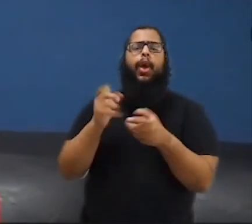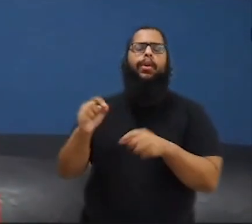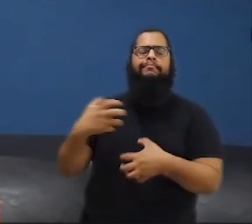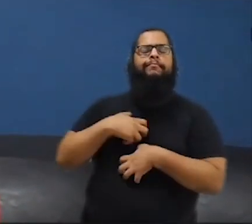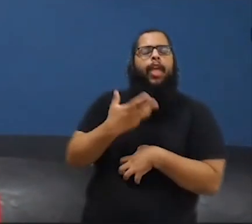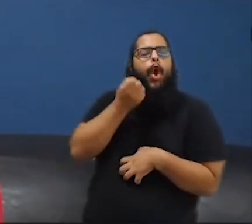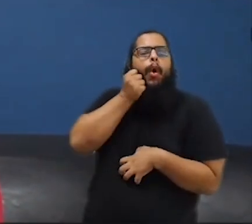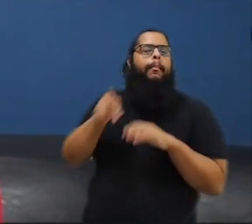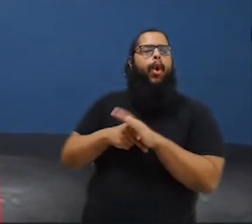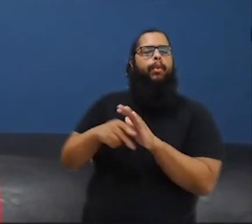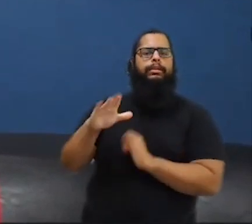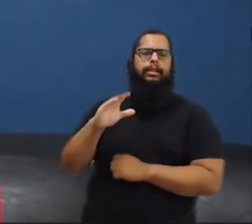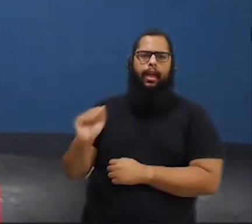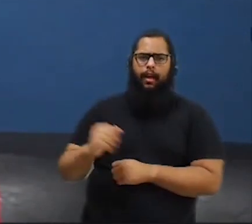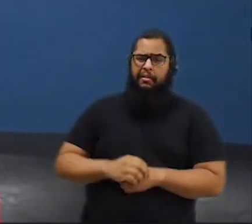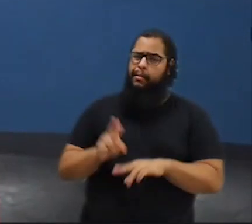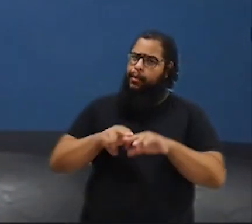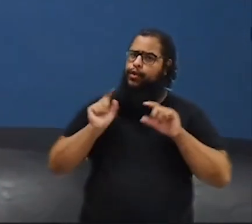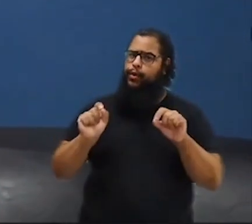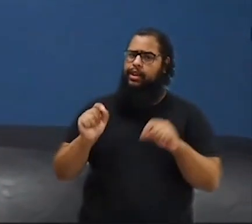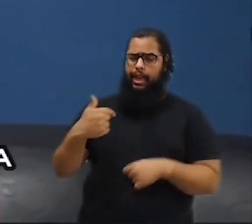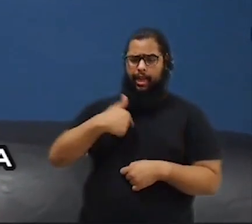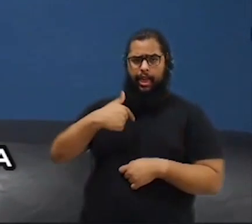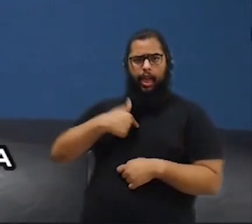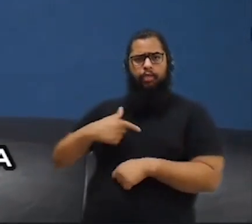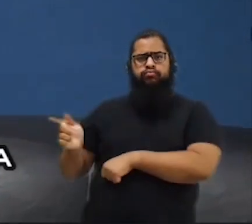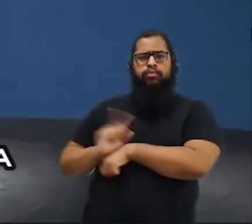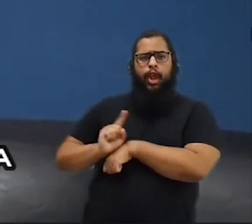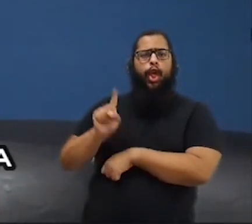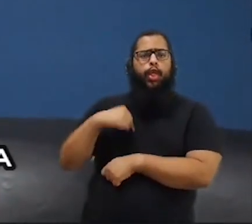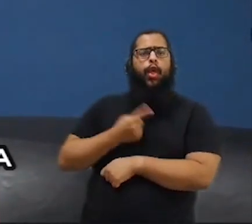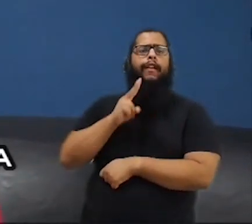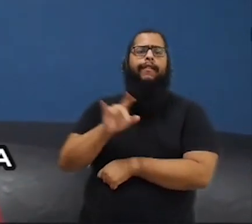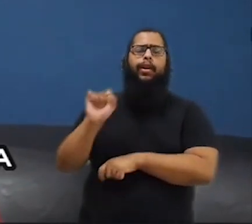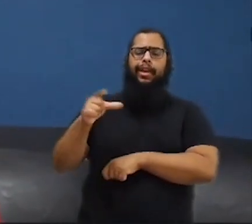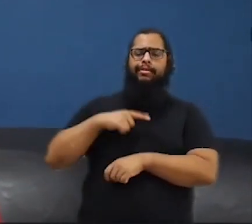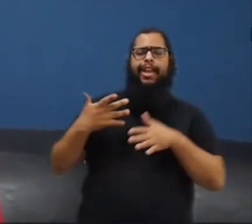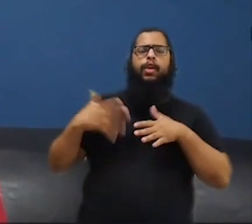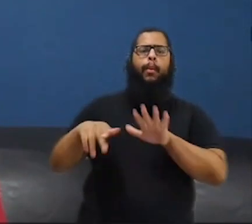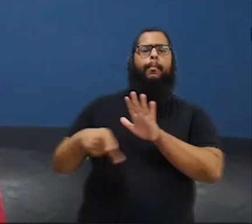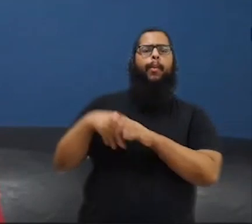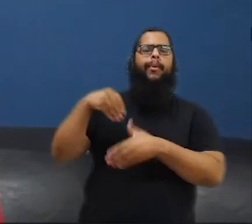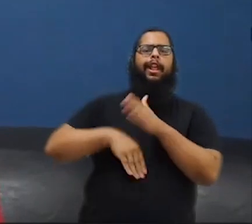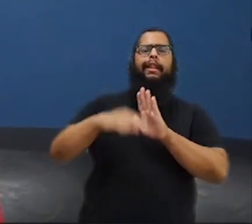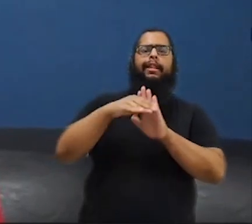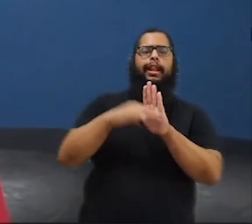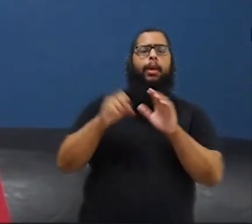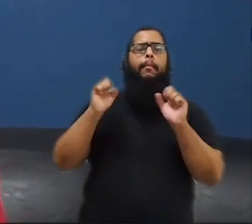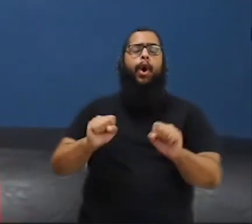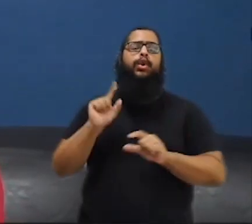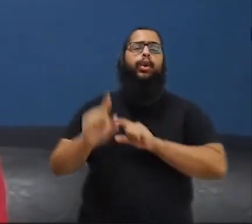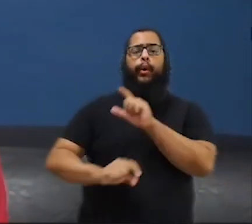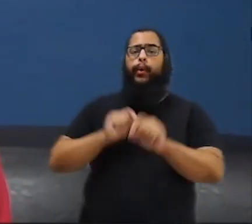seu seato. E é por isso que na minha gestão, faremos uma parte inclusiva da lista, que só poderá ser realizada